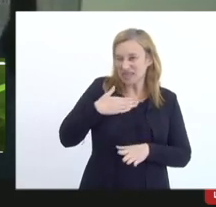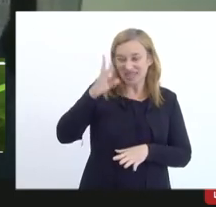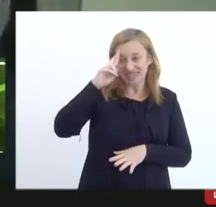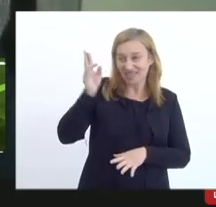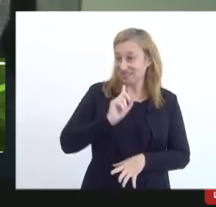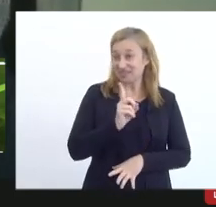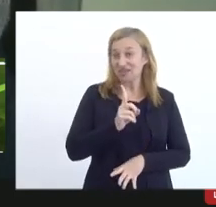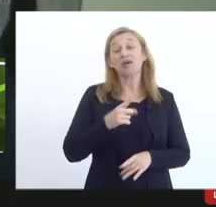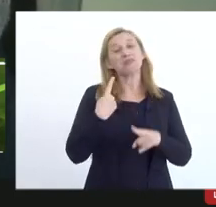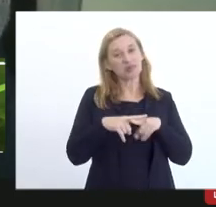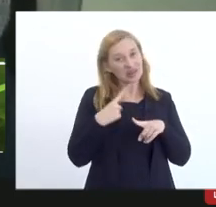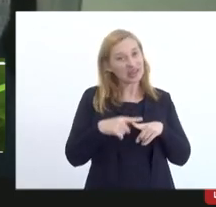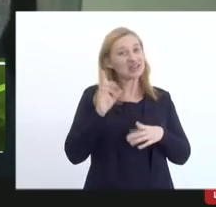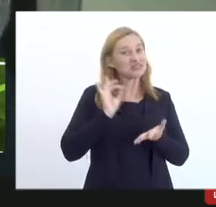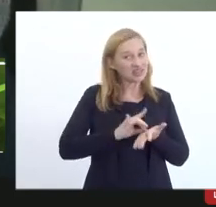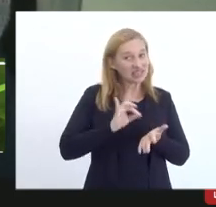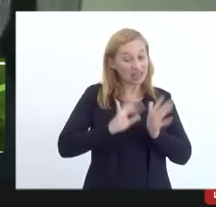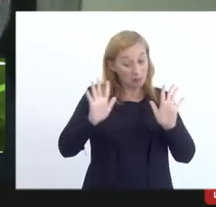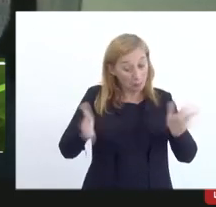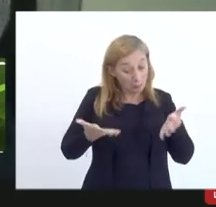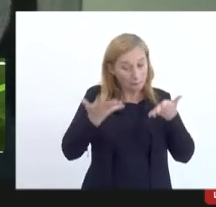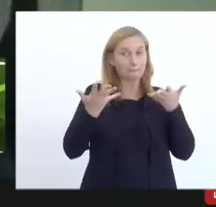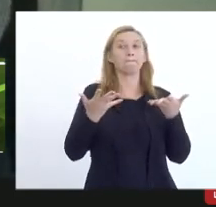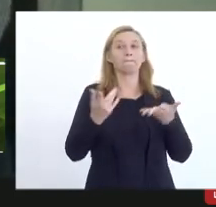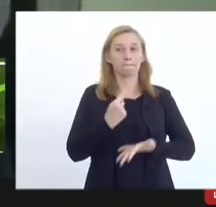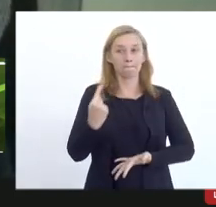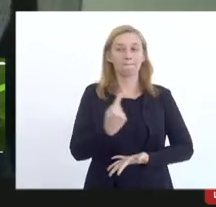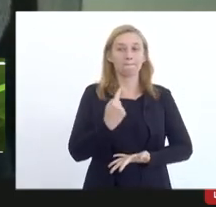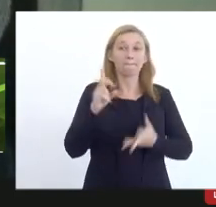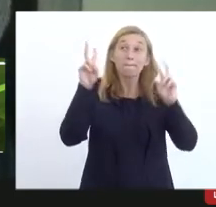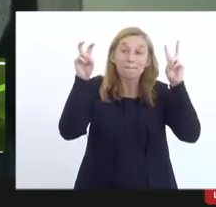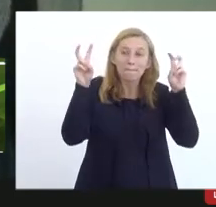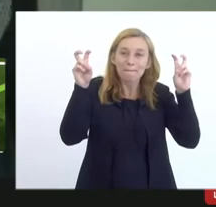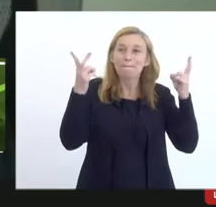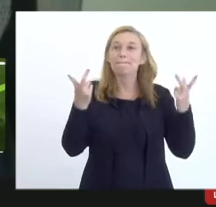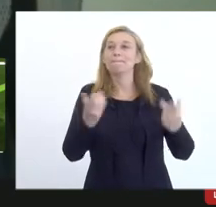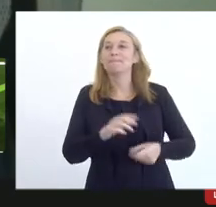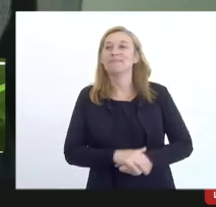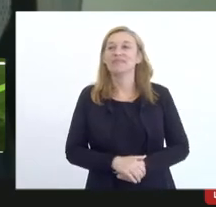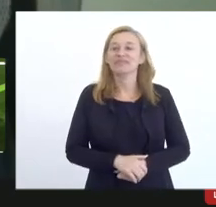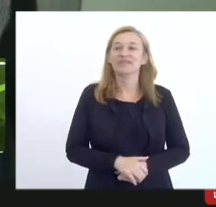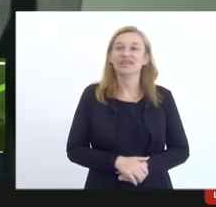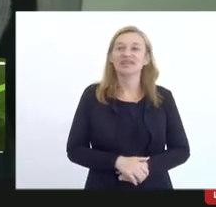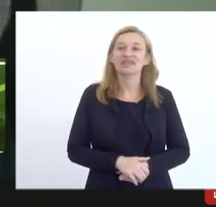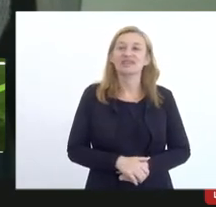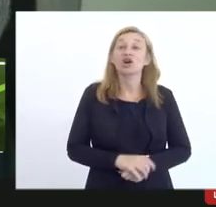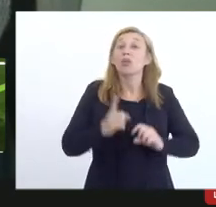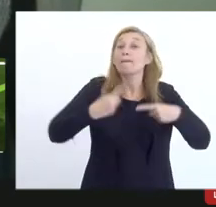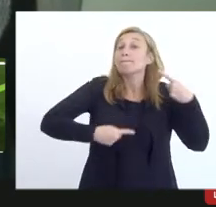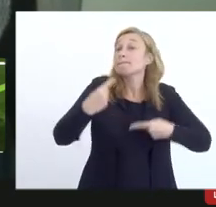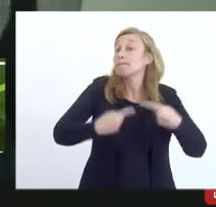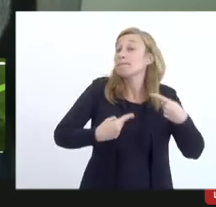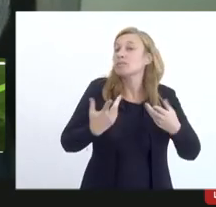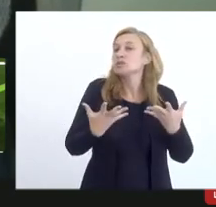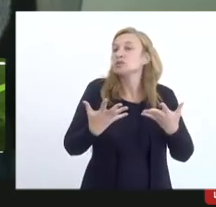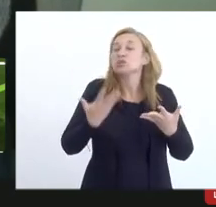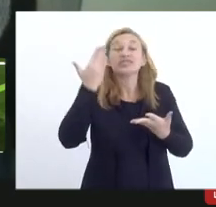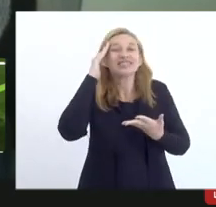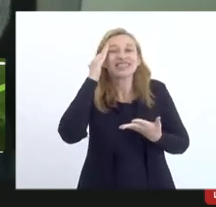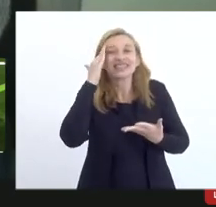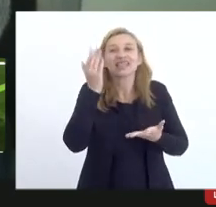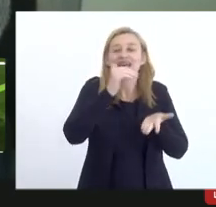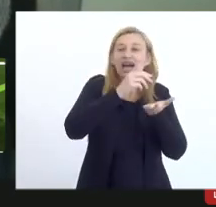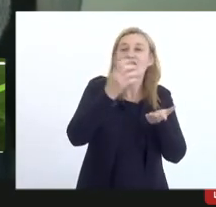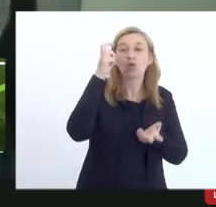realmente ela nos impulsiona a isso, essa questão de uma política, de entender a